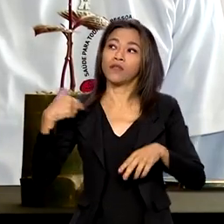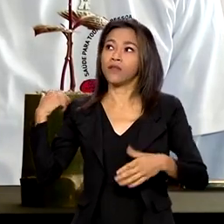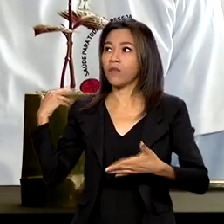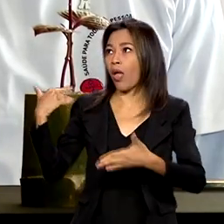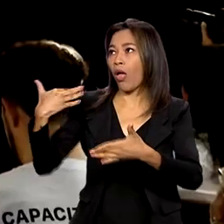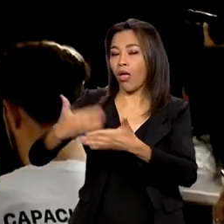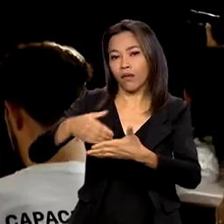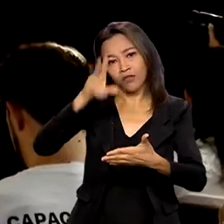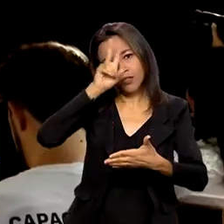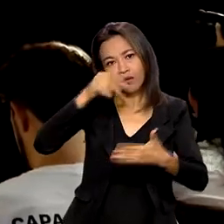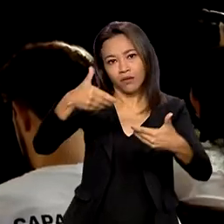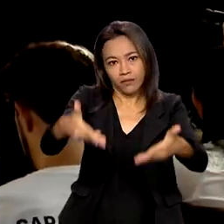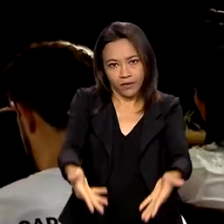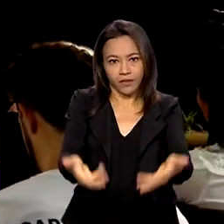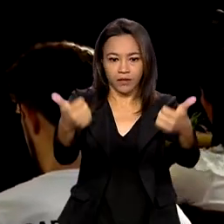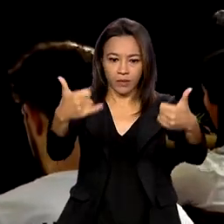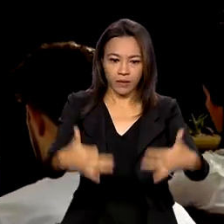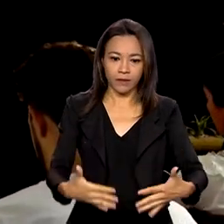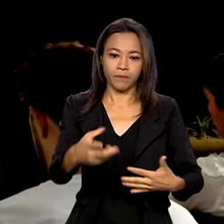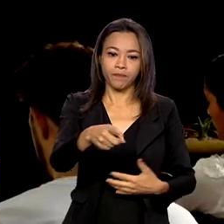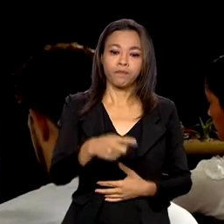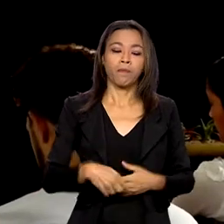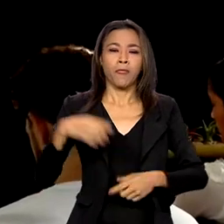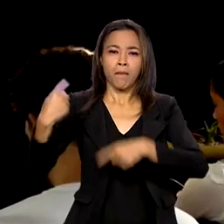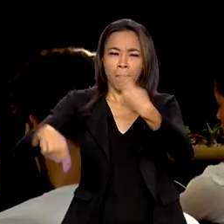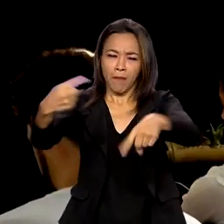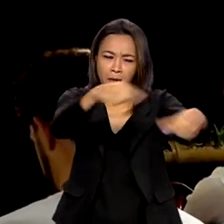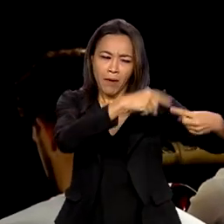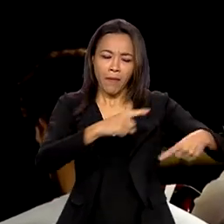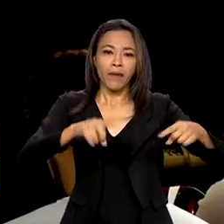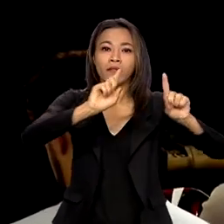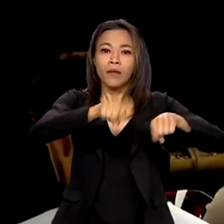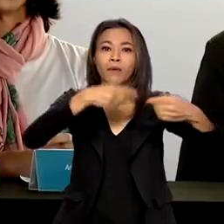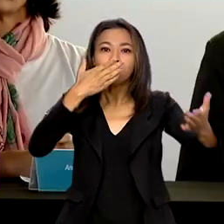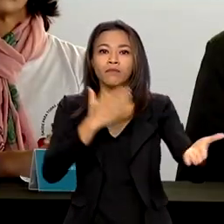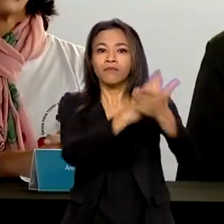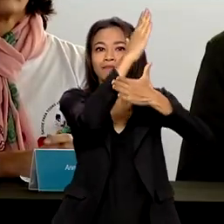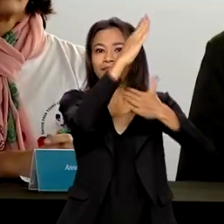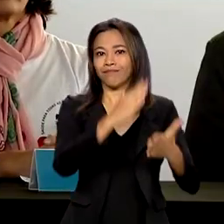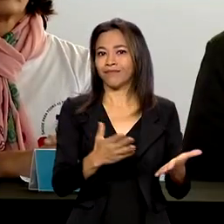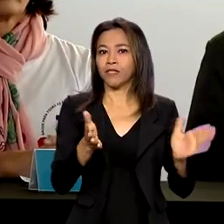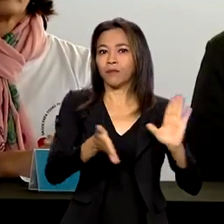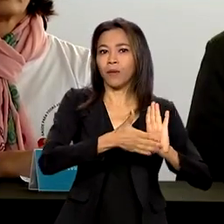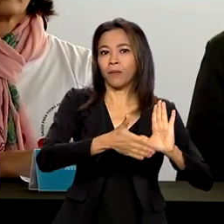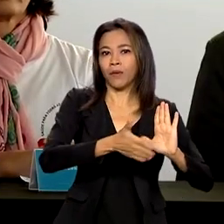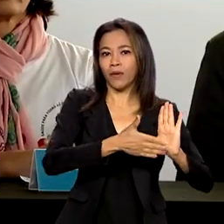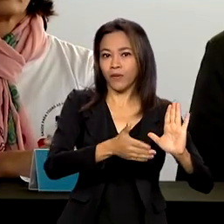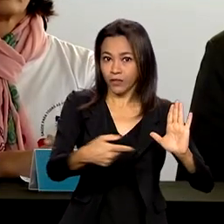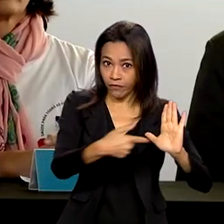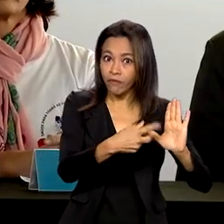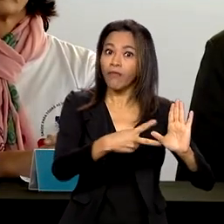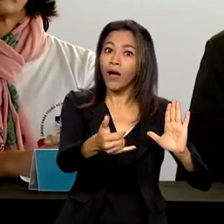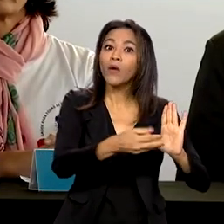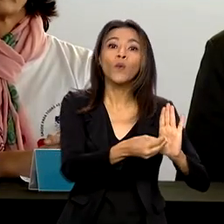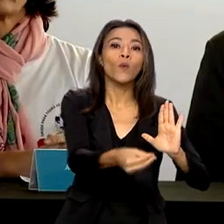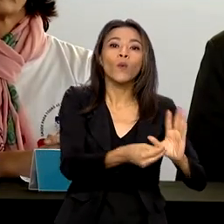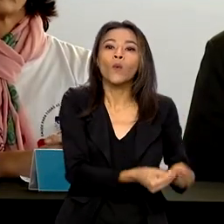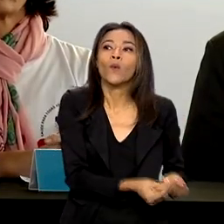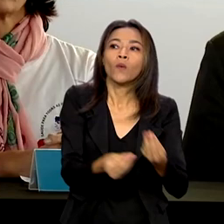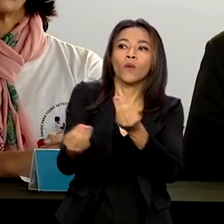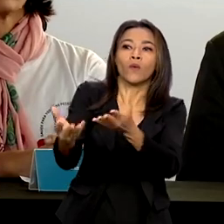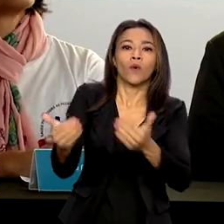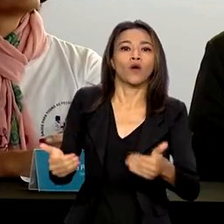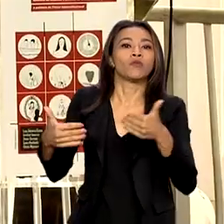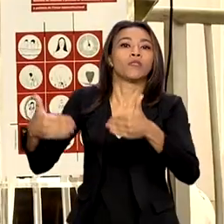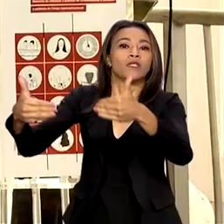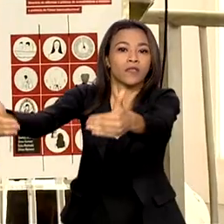como já foi dito. Após o debate e aprovação das sugestões em plenária, as propostas serão encaminhadas aos ministérios